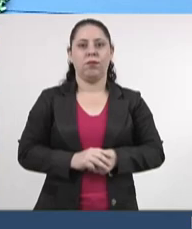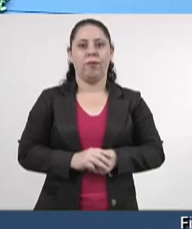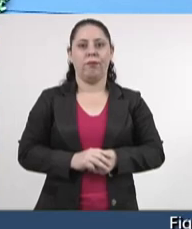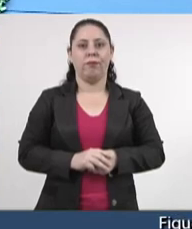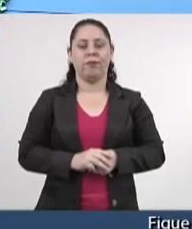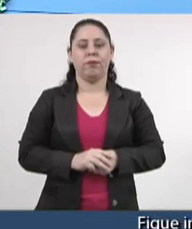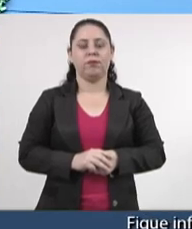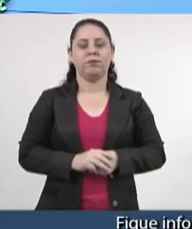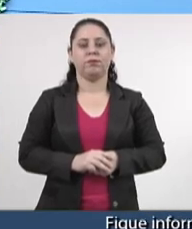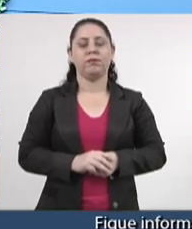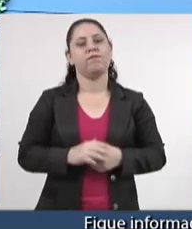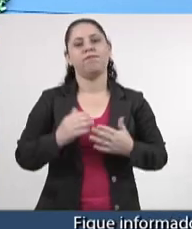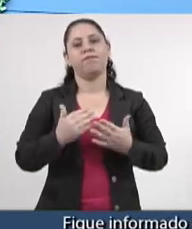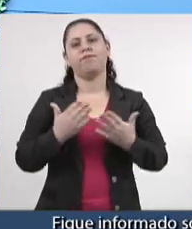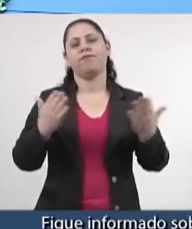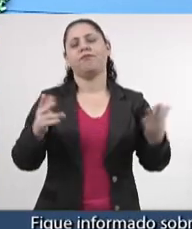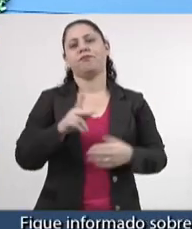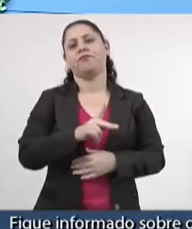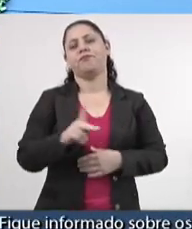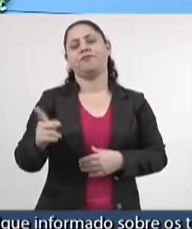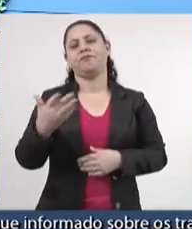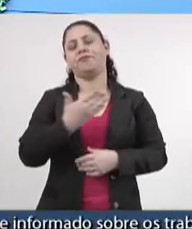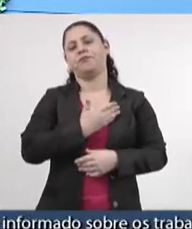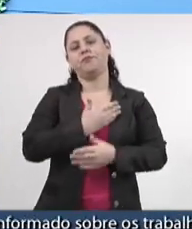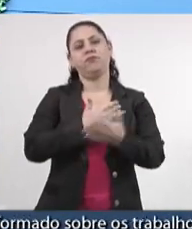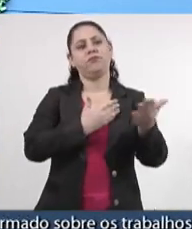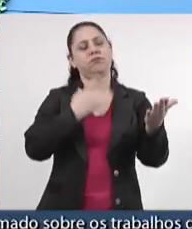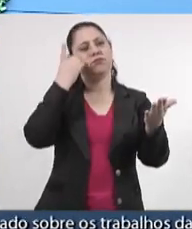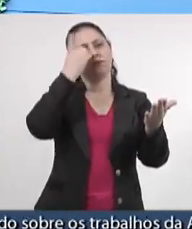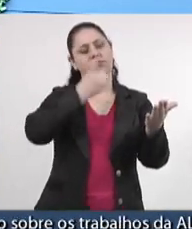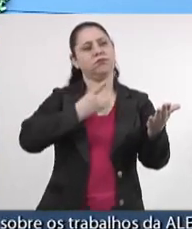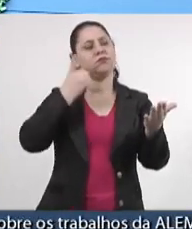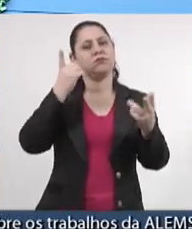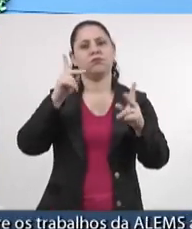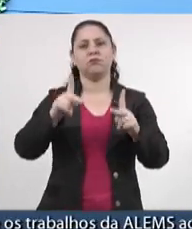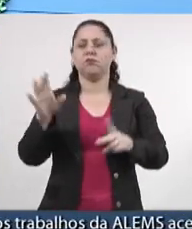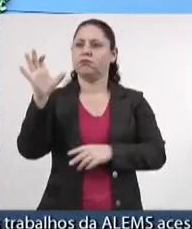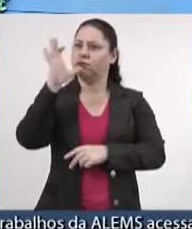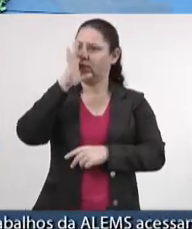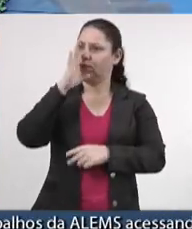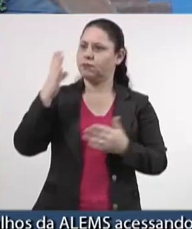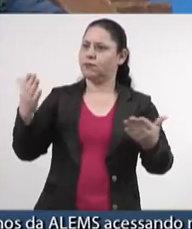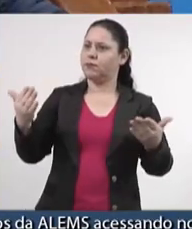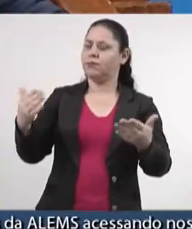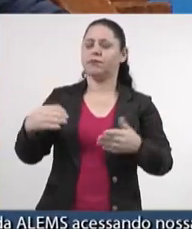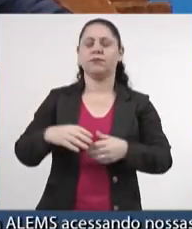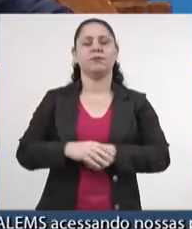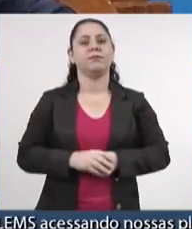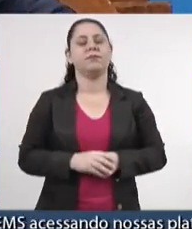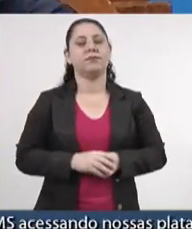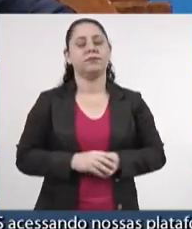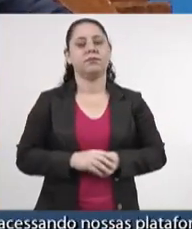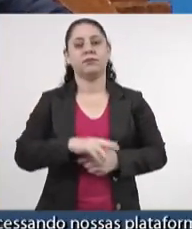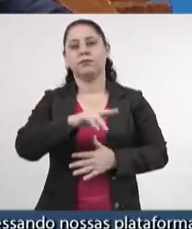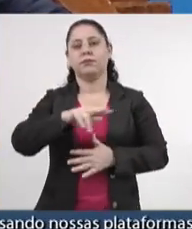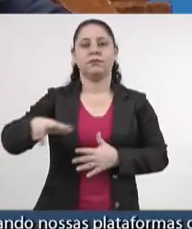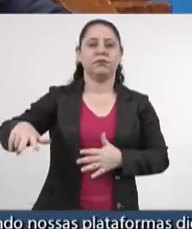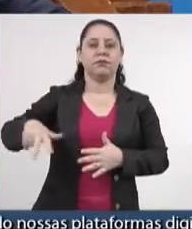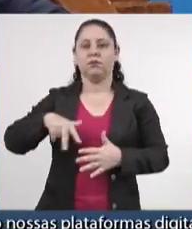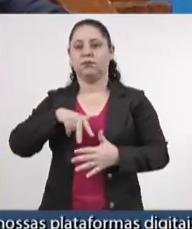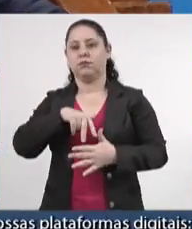Senhor presidente, colegas, deputados, público que nos assiste, subo hoje